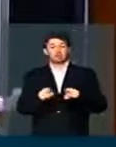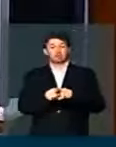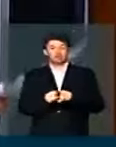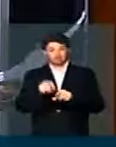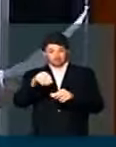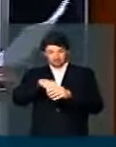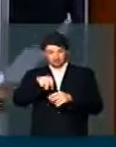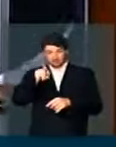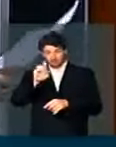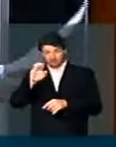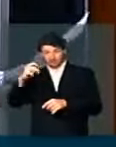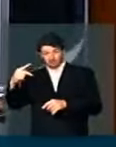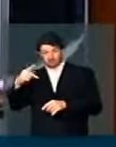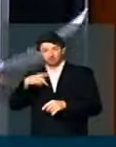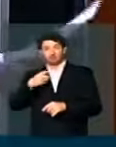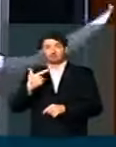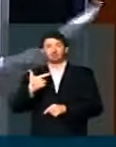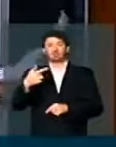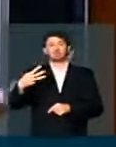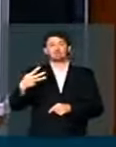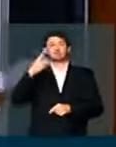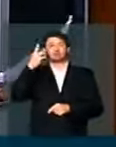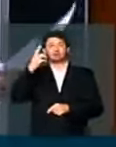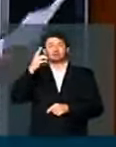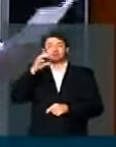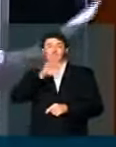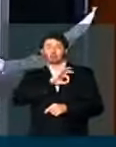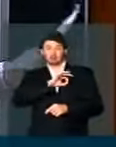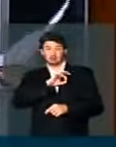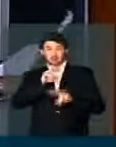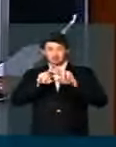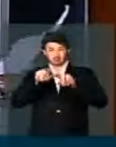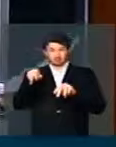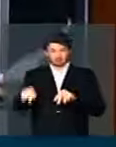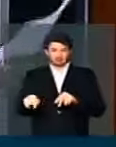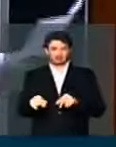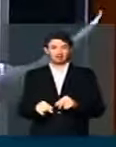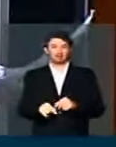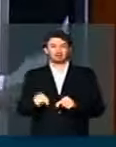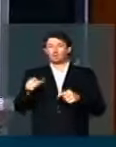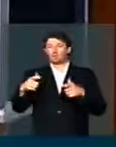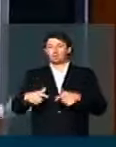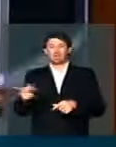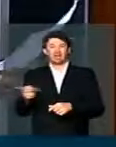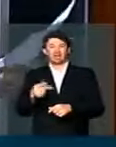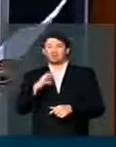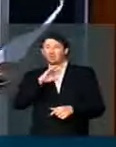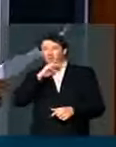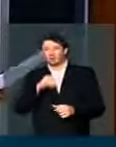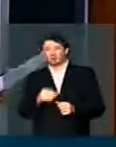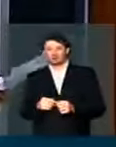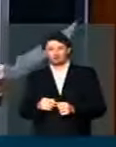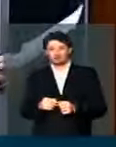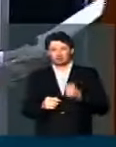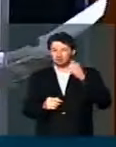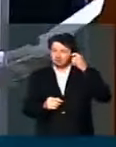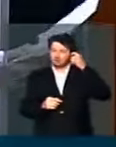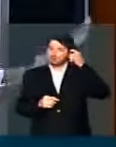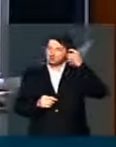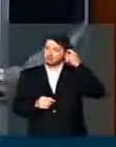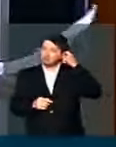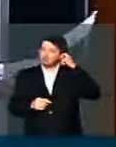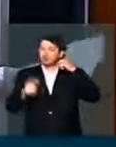JEP nós temos 23 militares presos. O presídio do JEP é um presídio inadequado. Ele era para ser